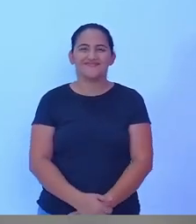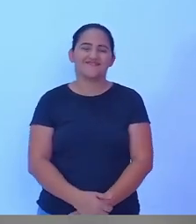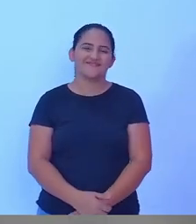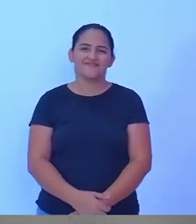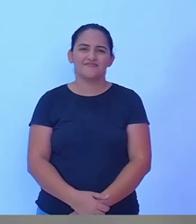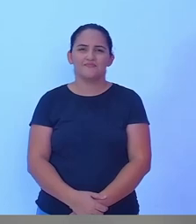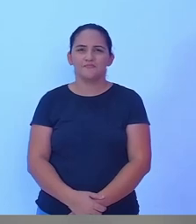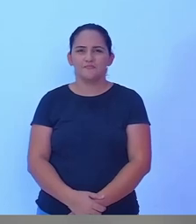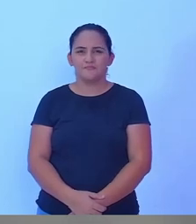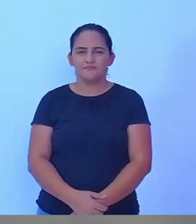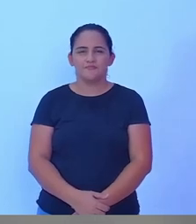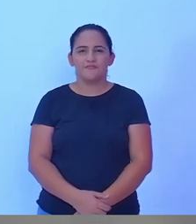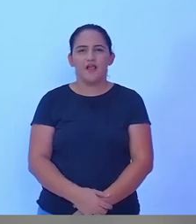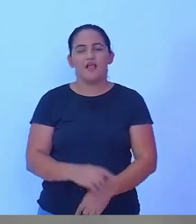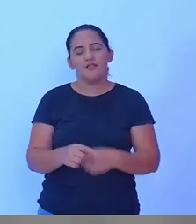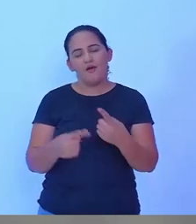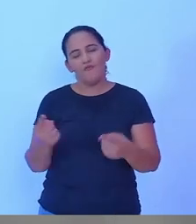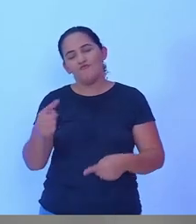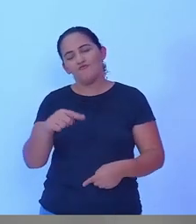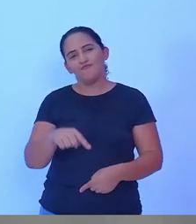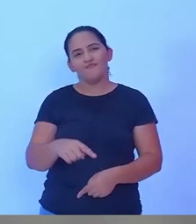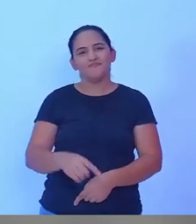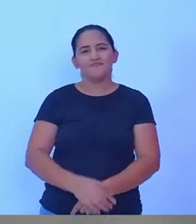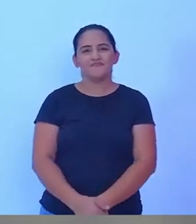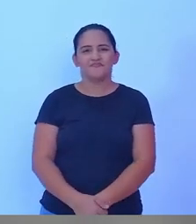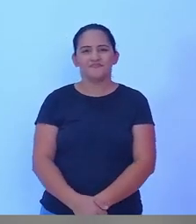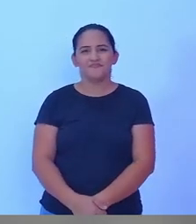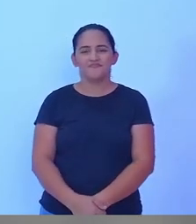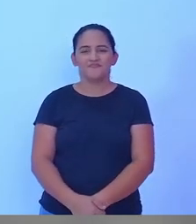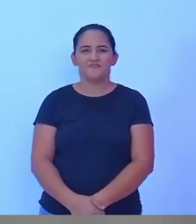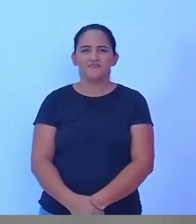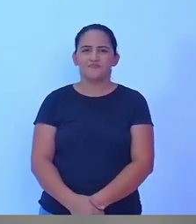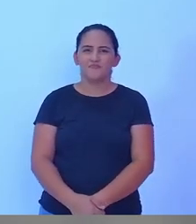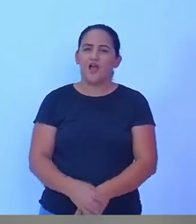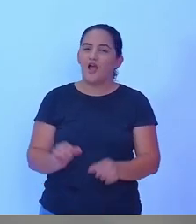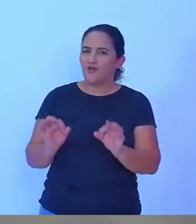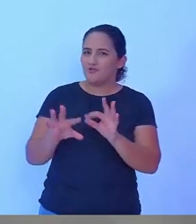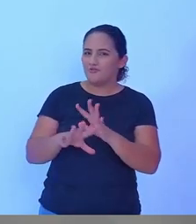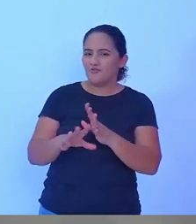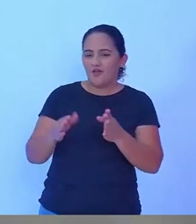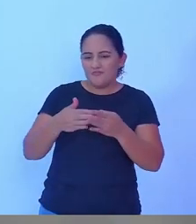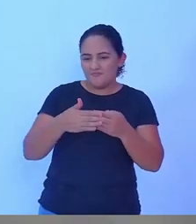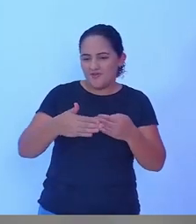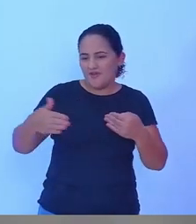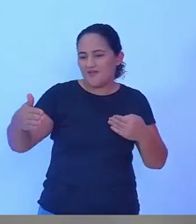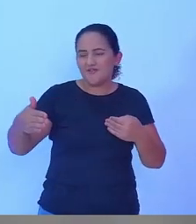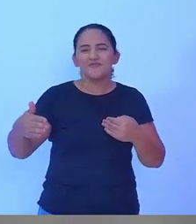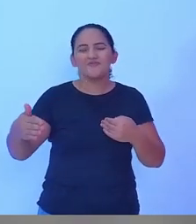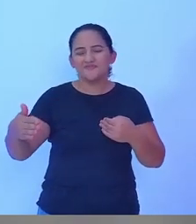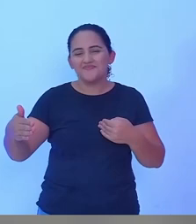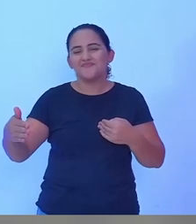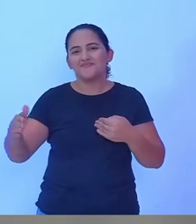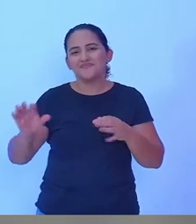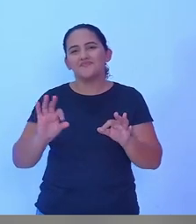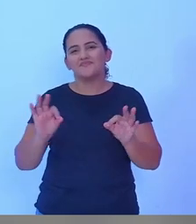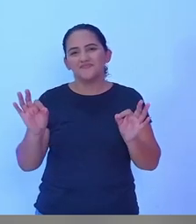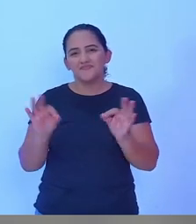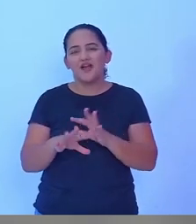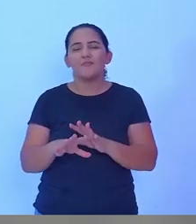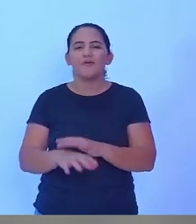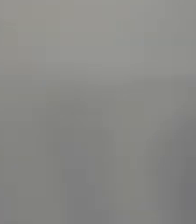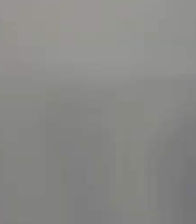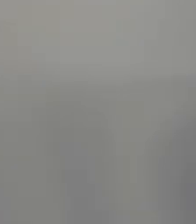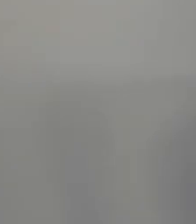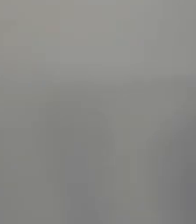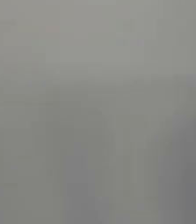noite e a gente volta assim para um encerramento com a última com o último questionamento de cada candidato já